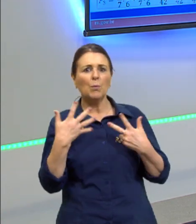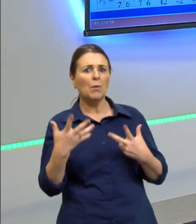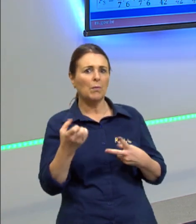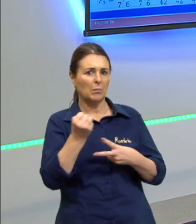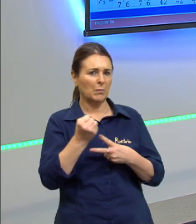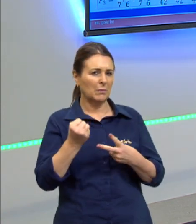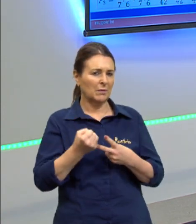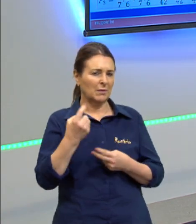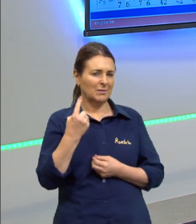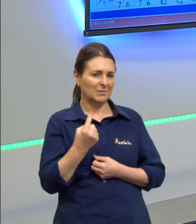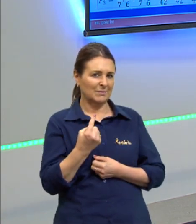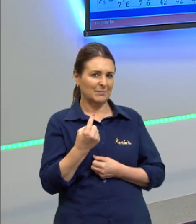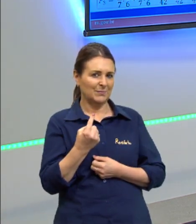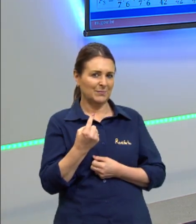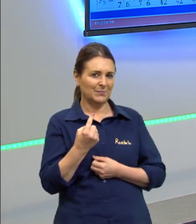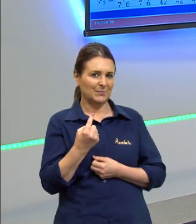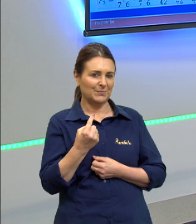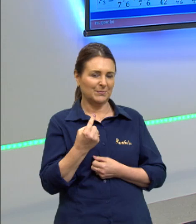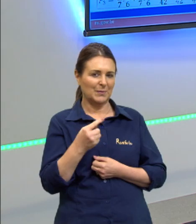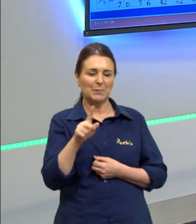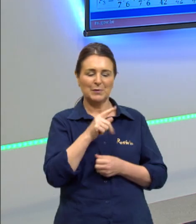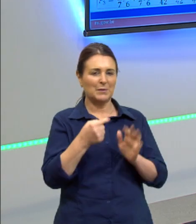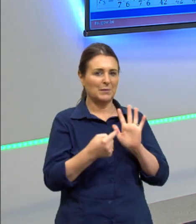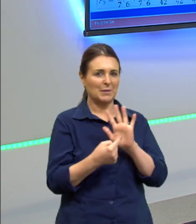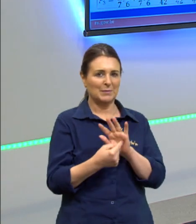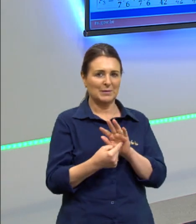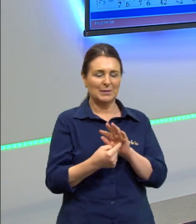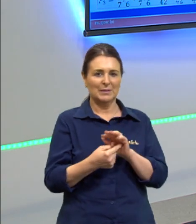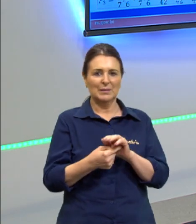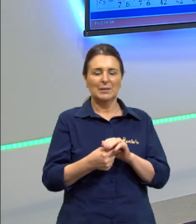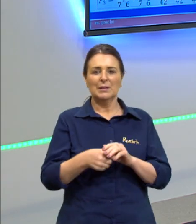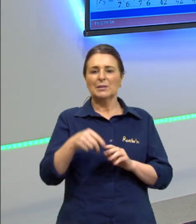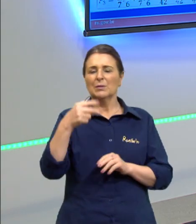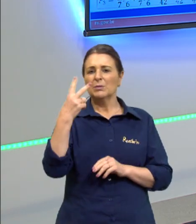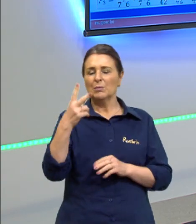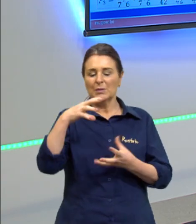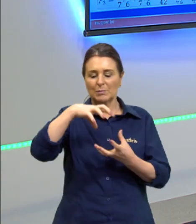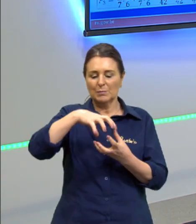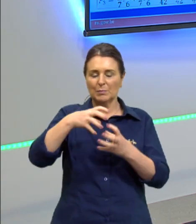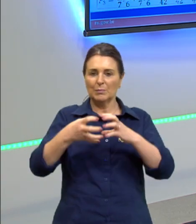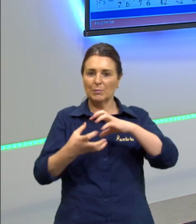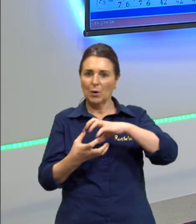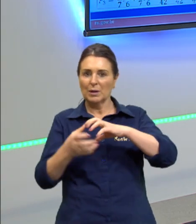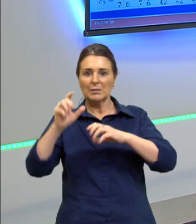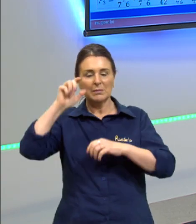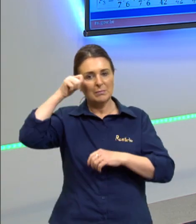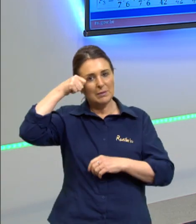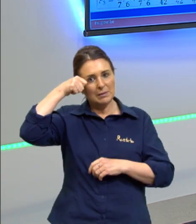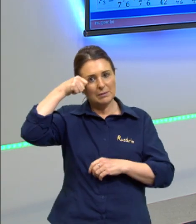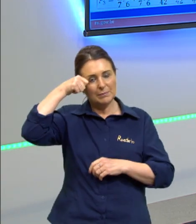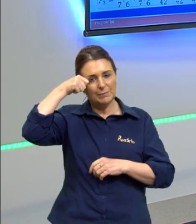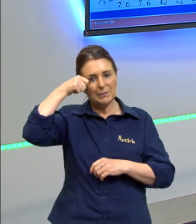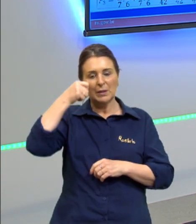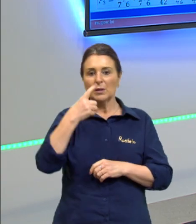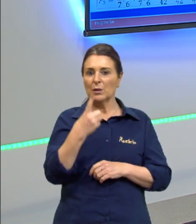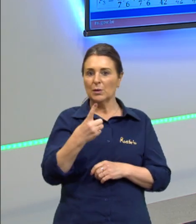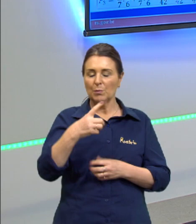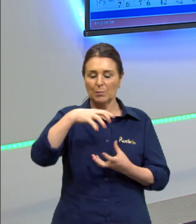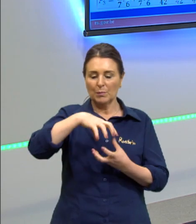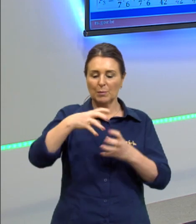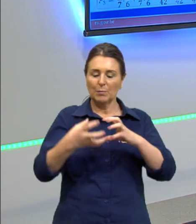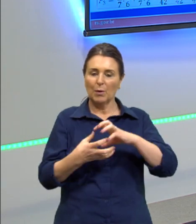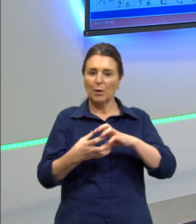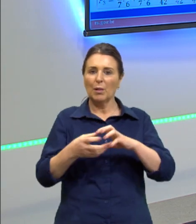1 vamos virar aqui essa situação então são duas bolas pretas e uma bola